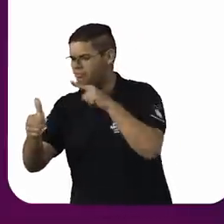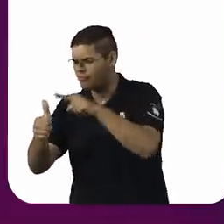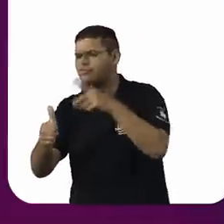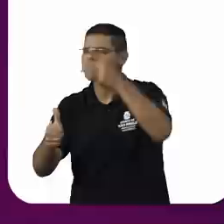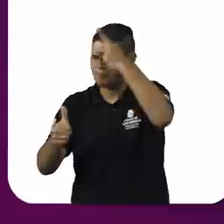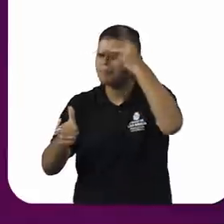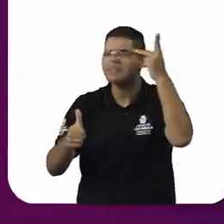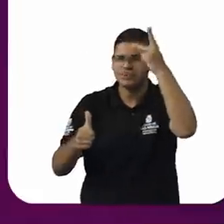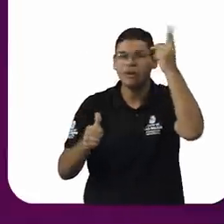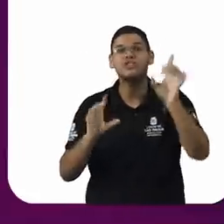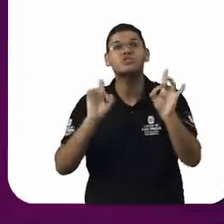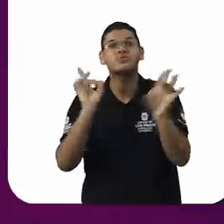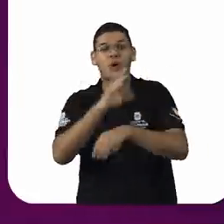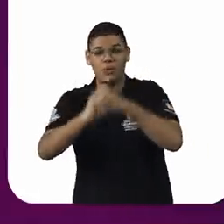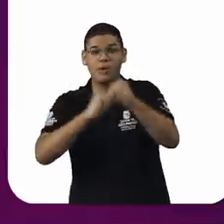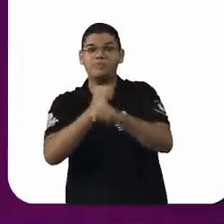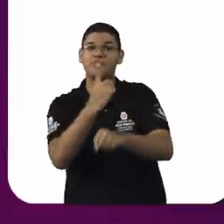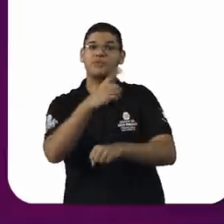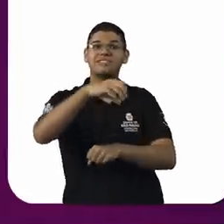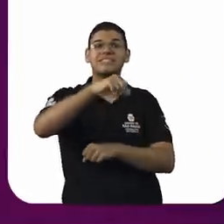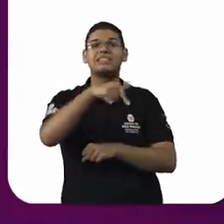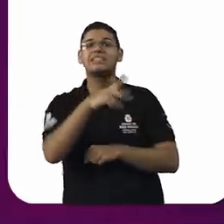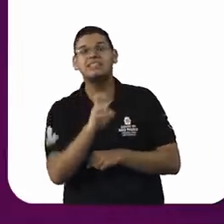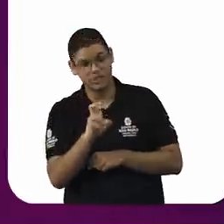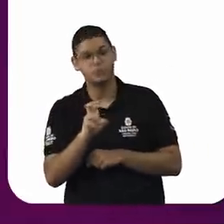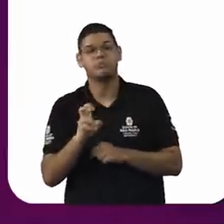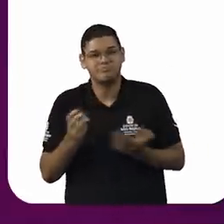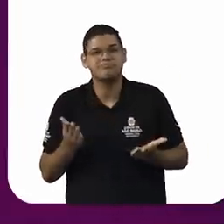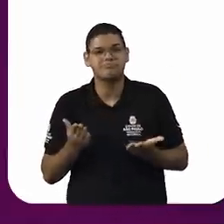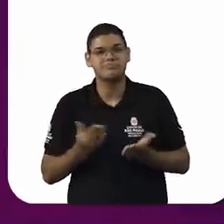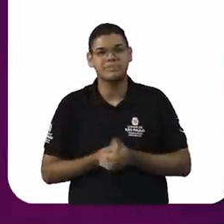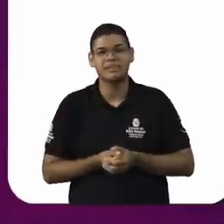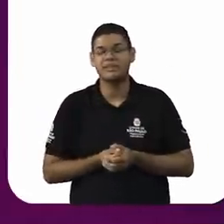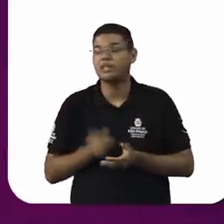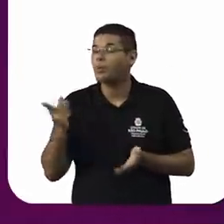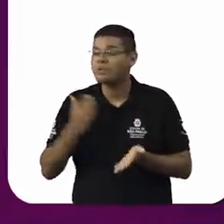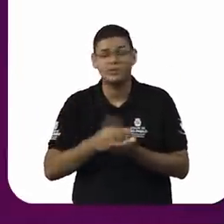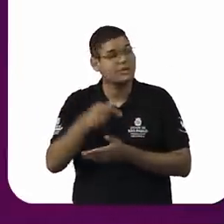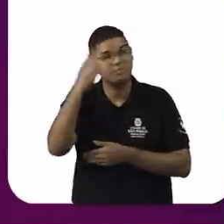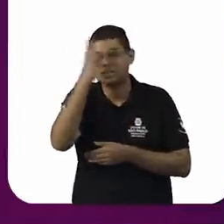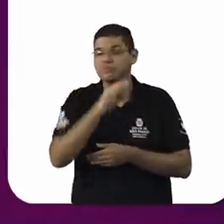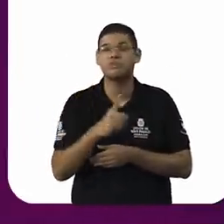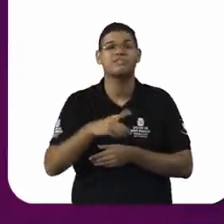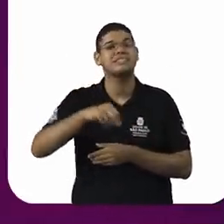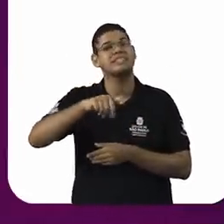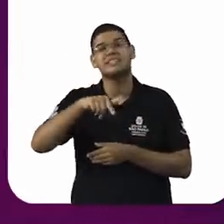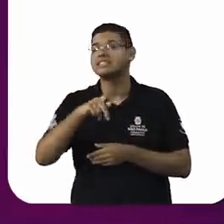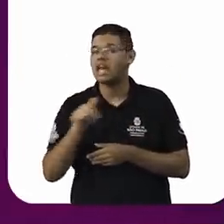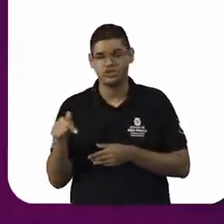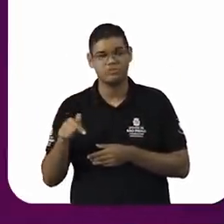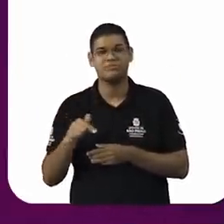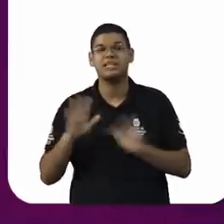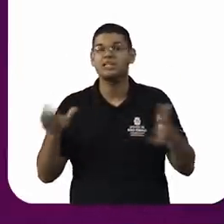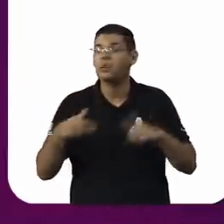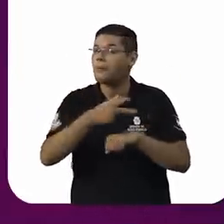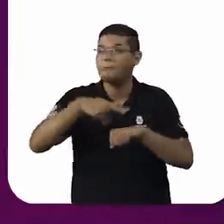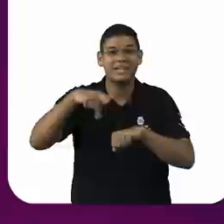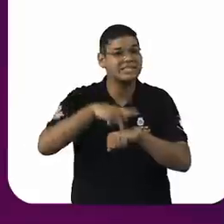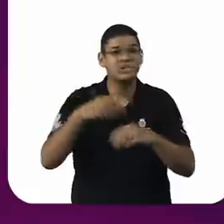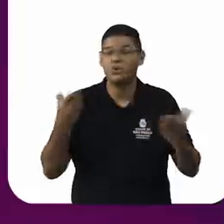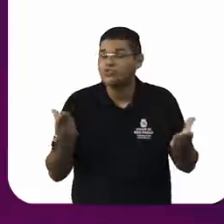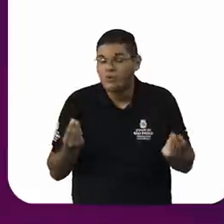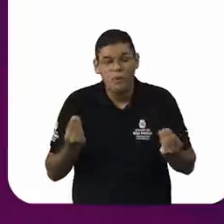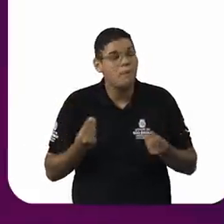1787. Então, você está falando de um país que viveu mais de 100 anos com uma carta política e que as mulheres não eram